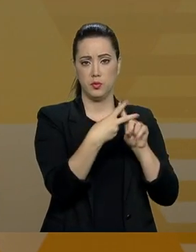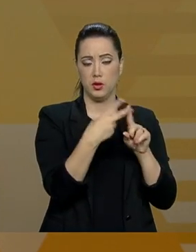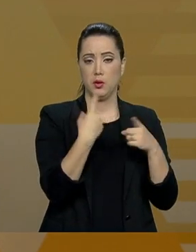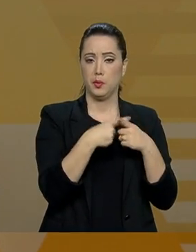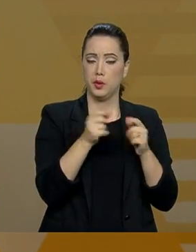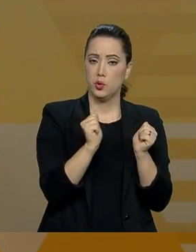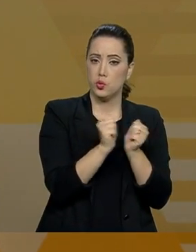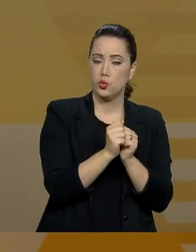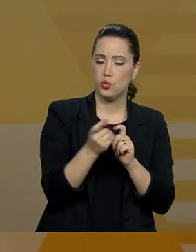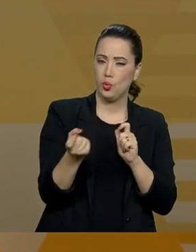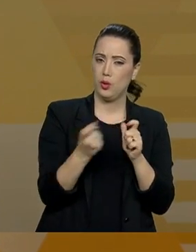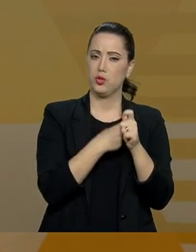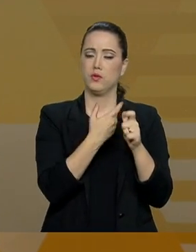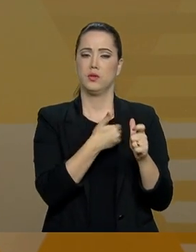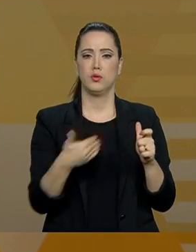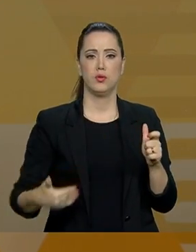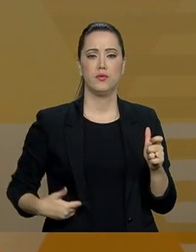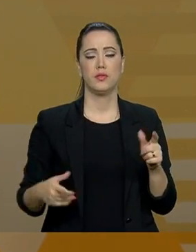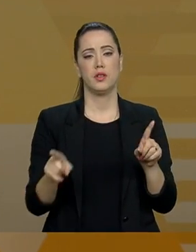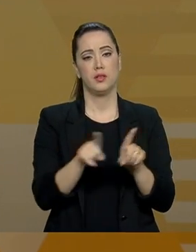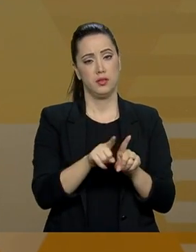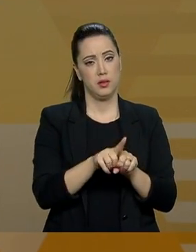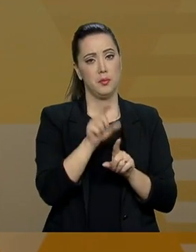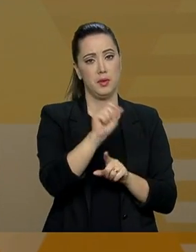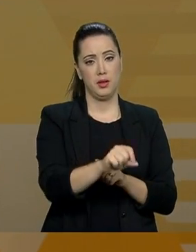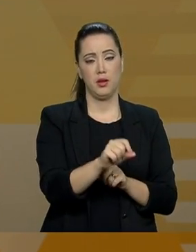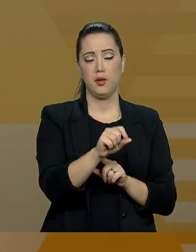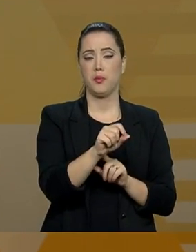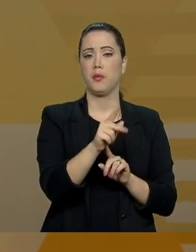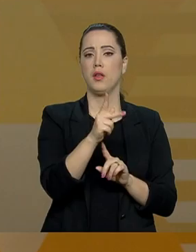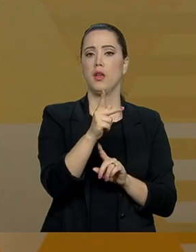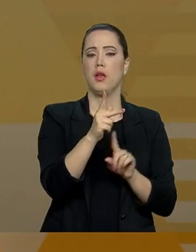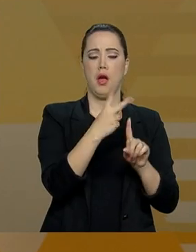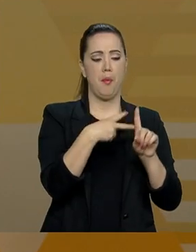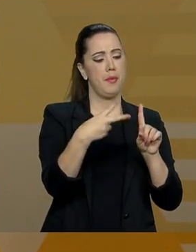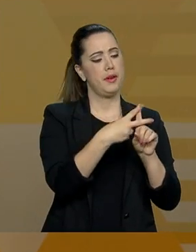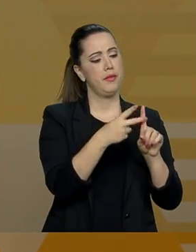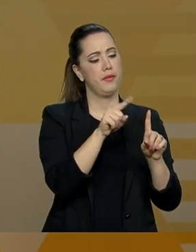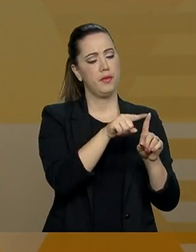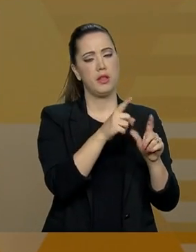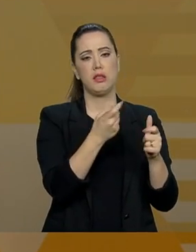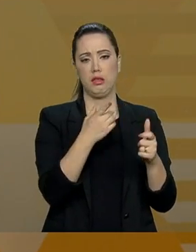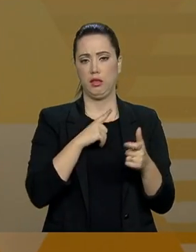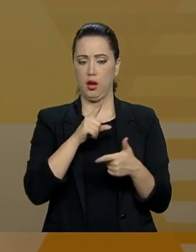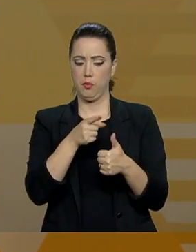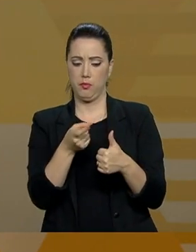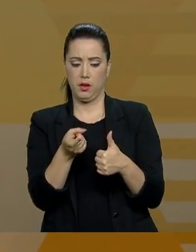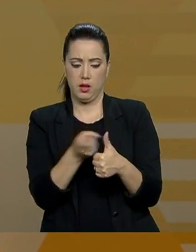ao lado da dívida pública, a Previdência é o maior